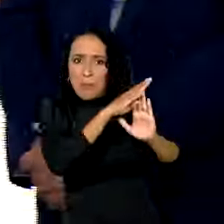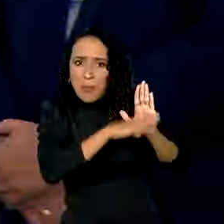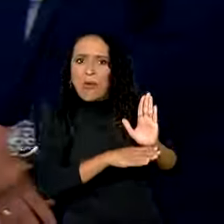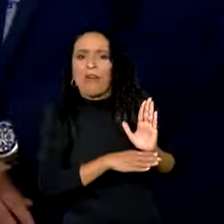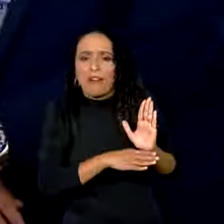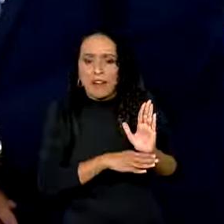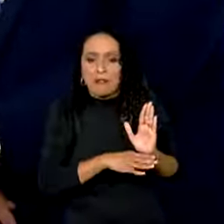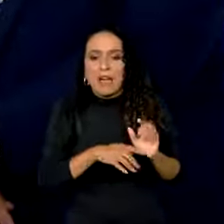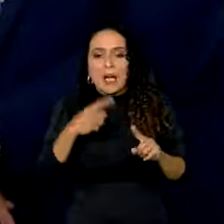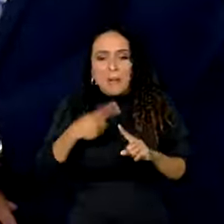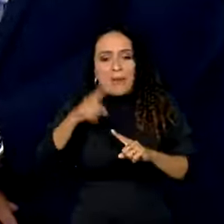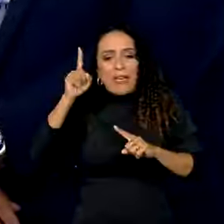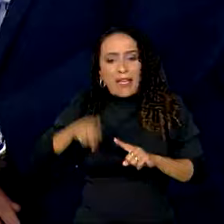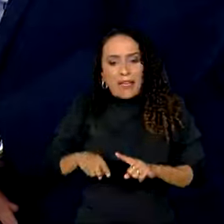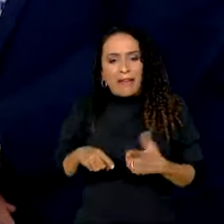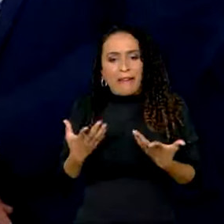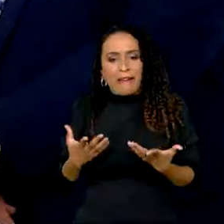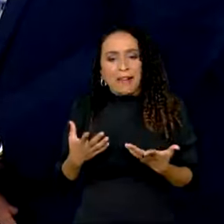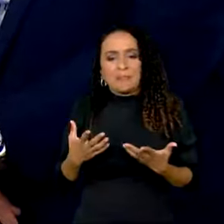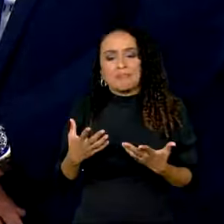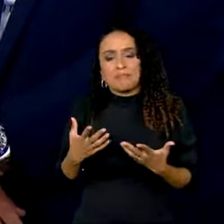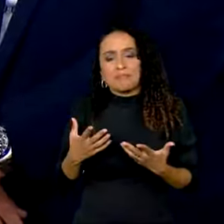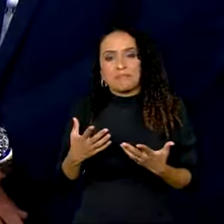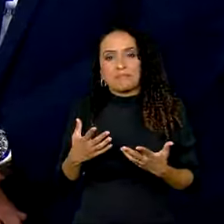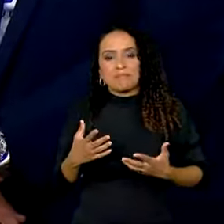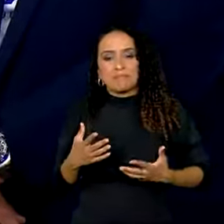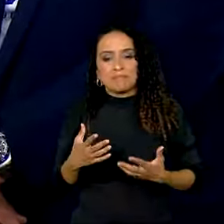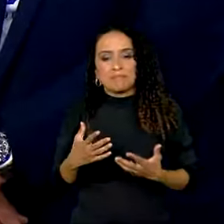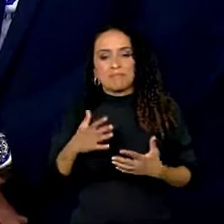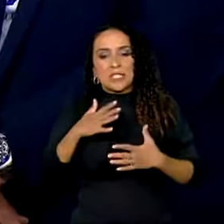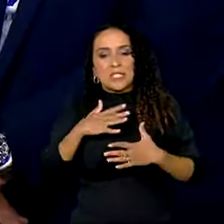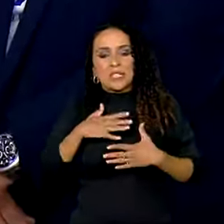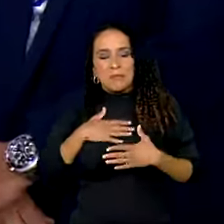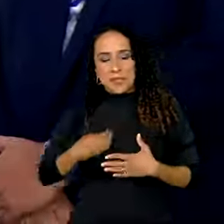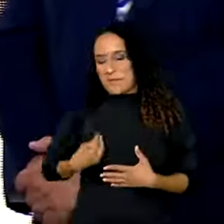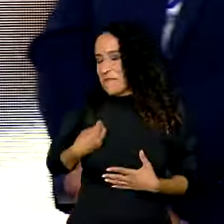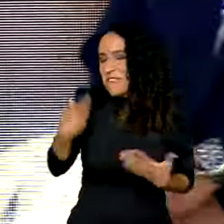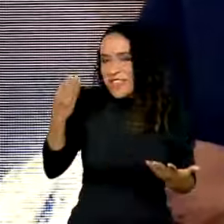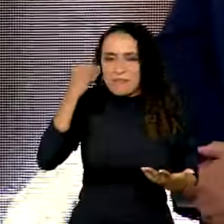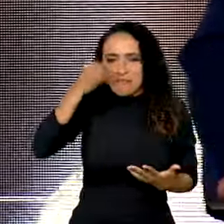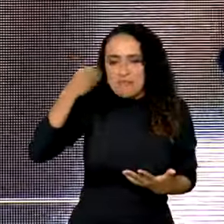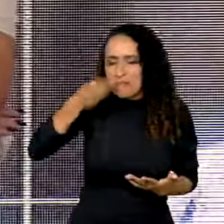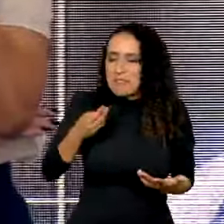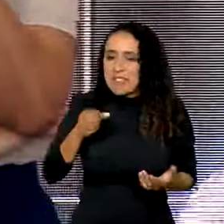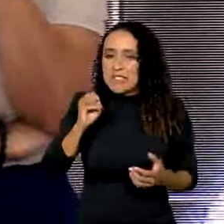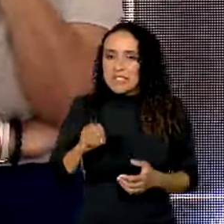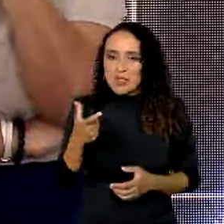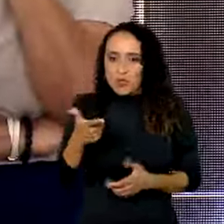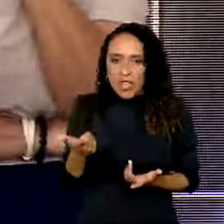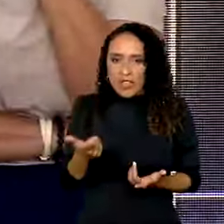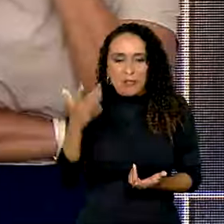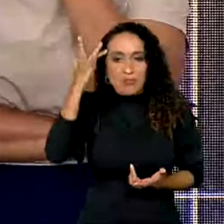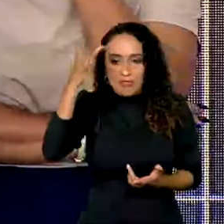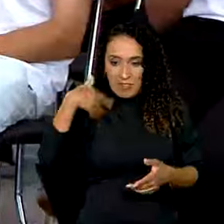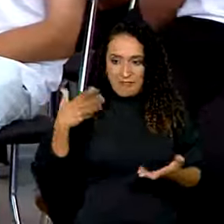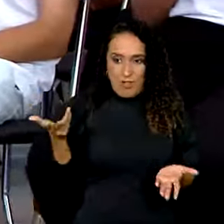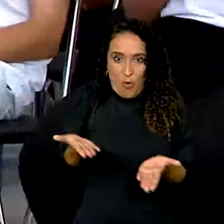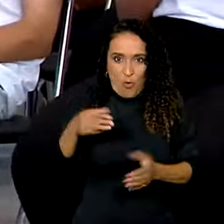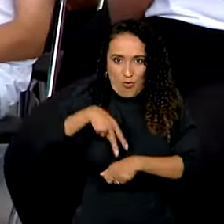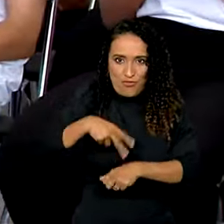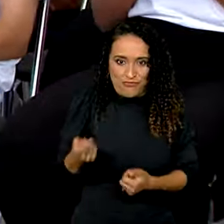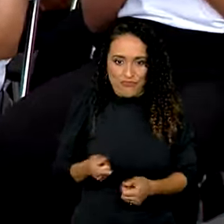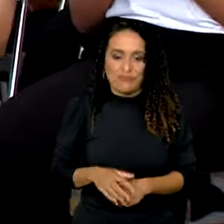é algo que... É a minha vivência mesmo. Se não fosse por isso, eu não estaria aqui.